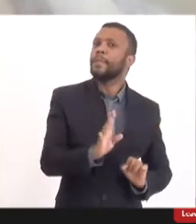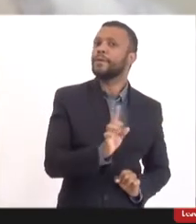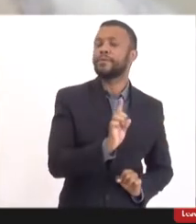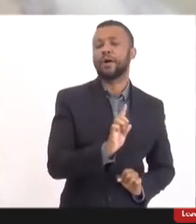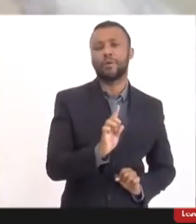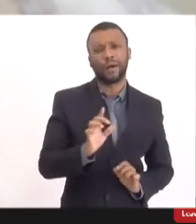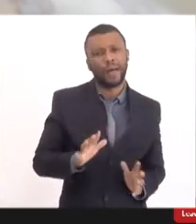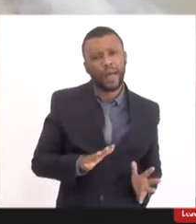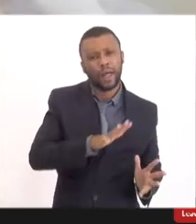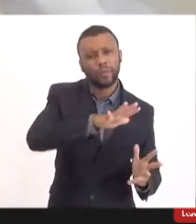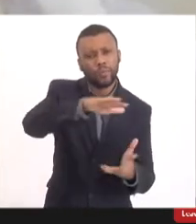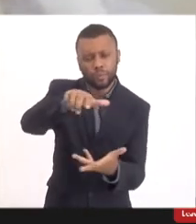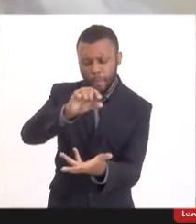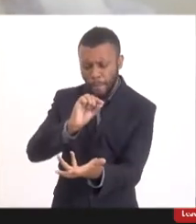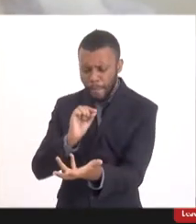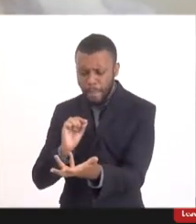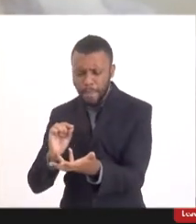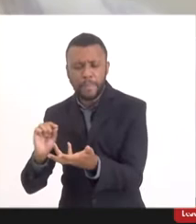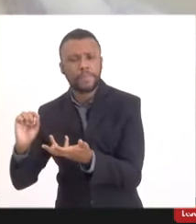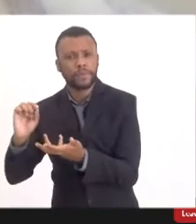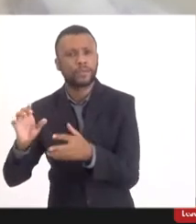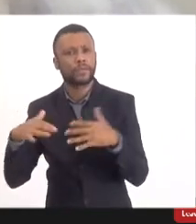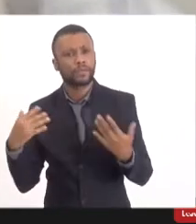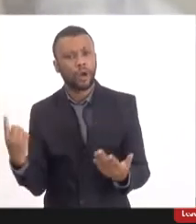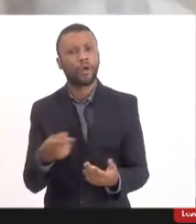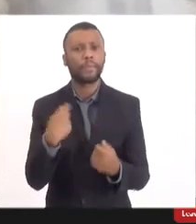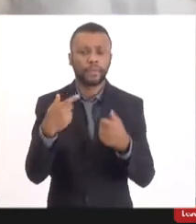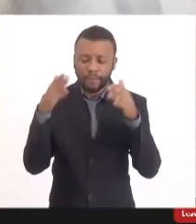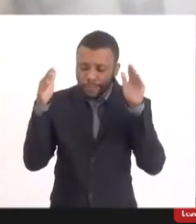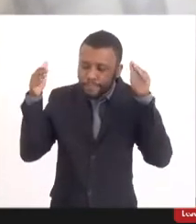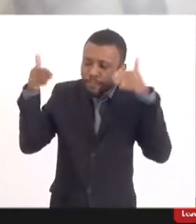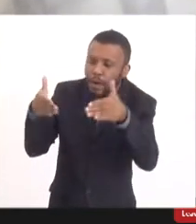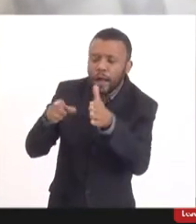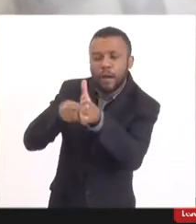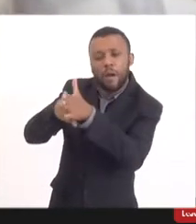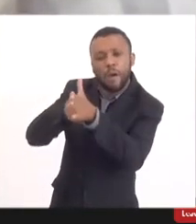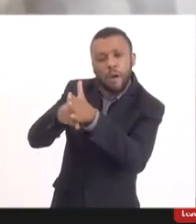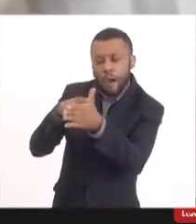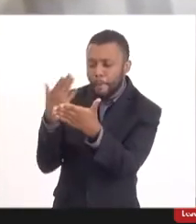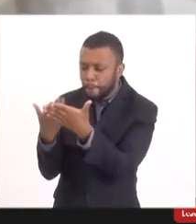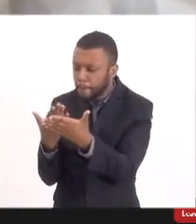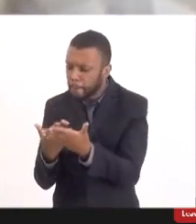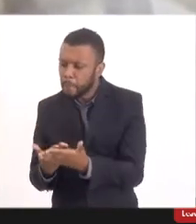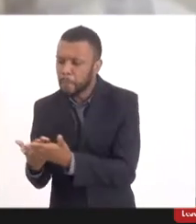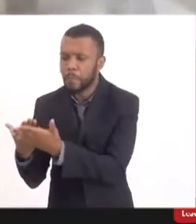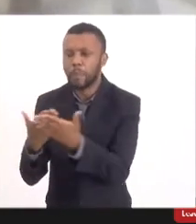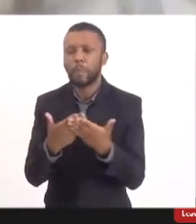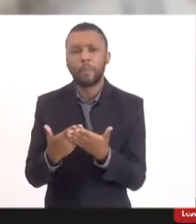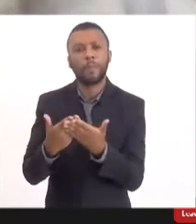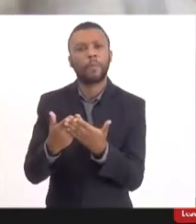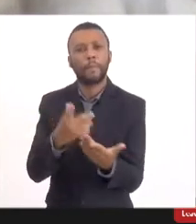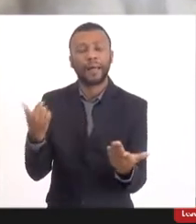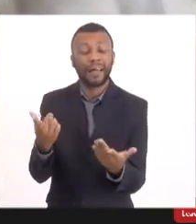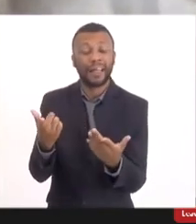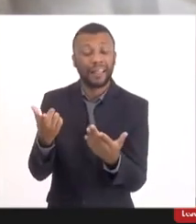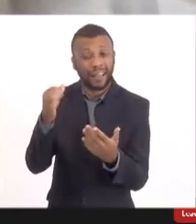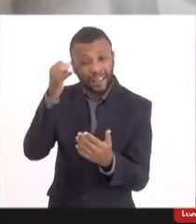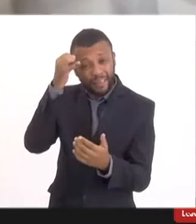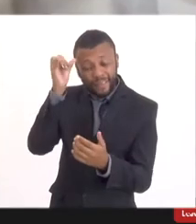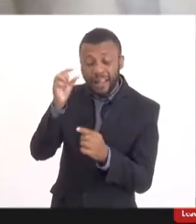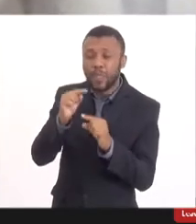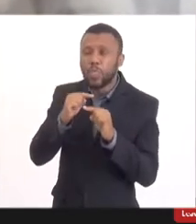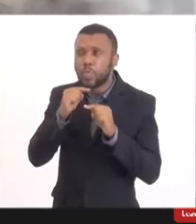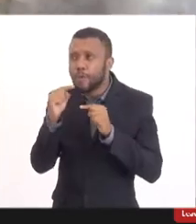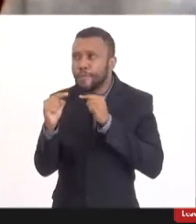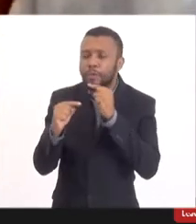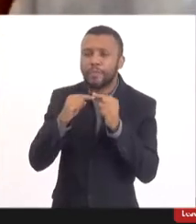Brasil. Então, a gente precisa se debruçar mais sobre esses estudos para não trazer nenhuma dúvida sobre a vacina, porque isso só vai